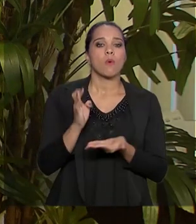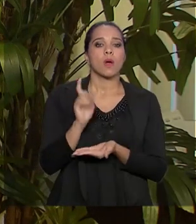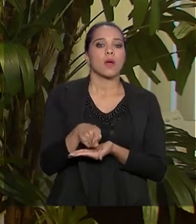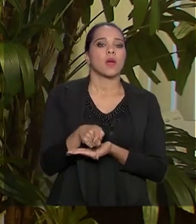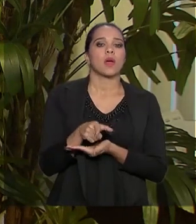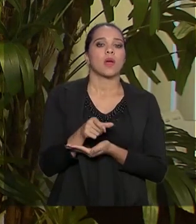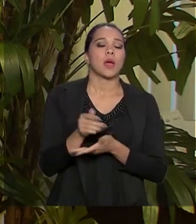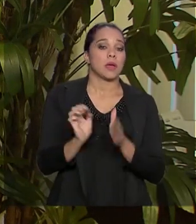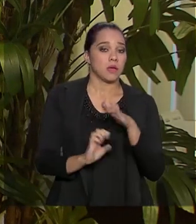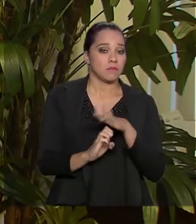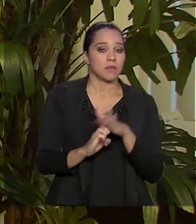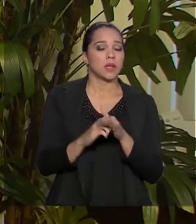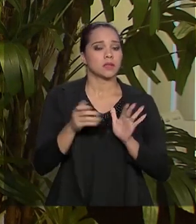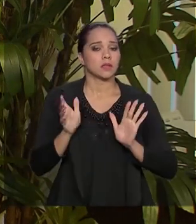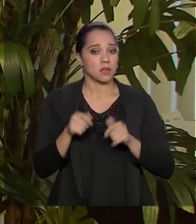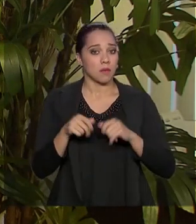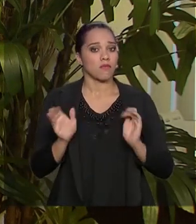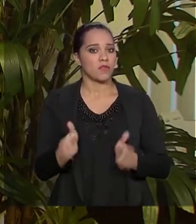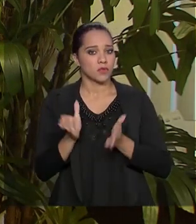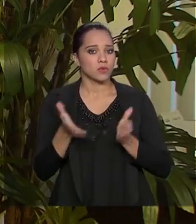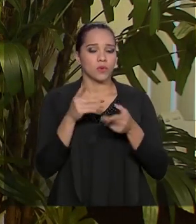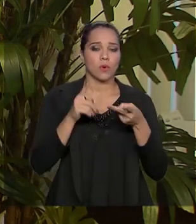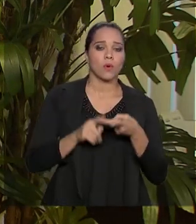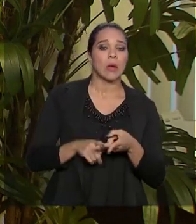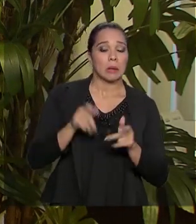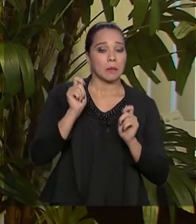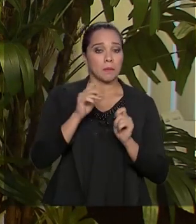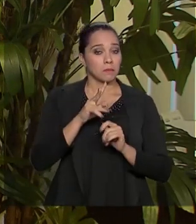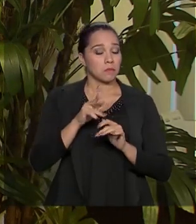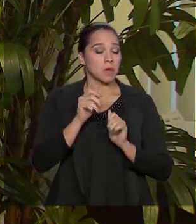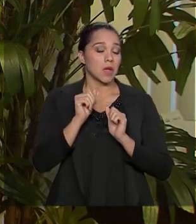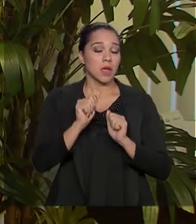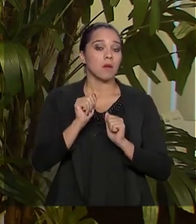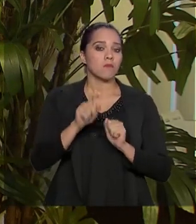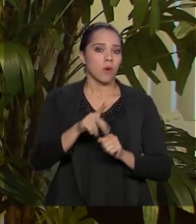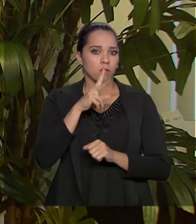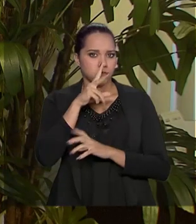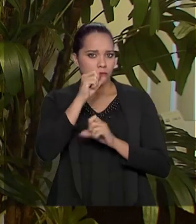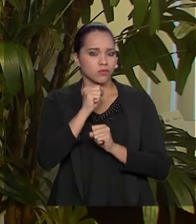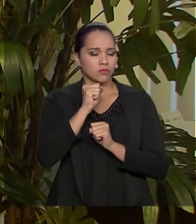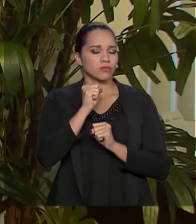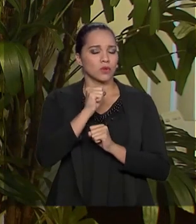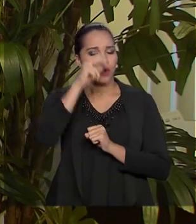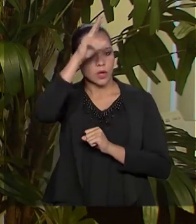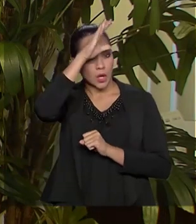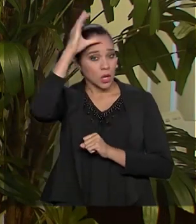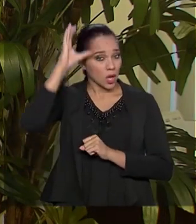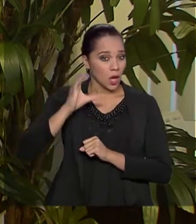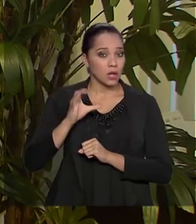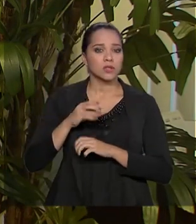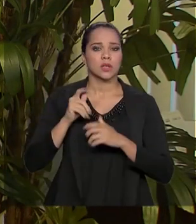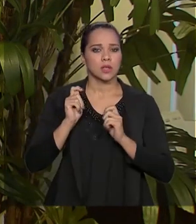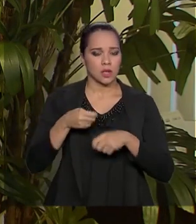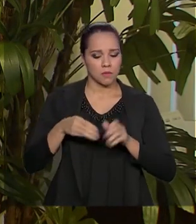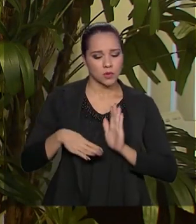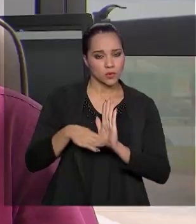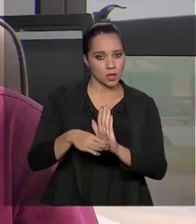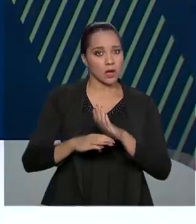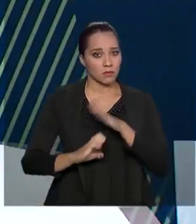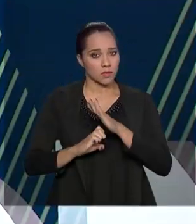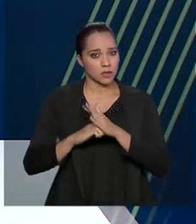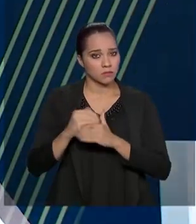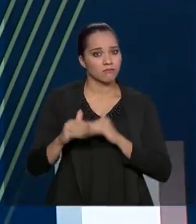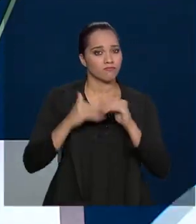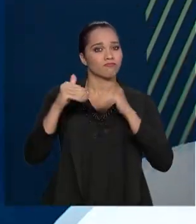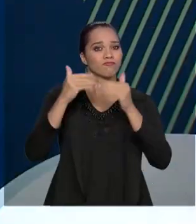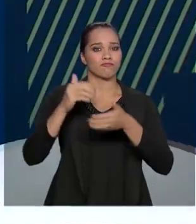potenciais investidores, potenciais clientes que permitirão a alavancagem daquela empresa. A